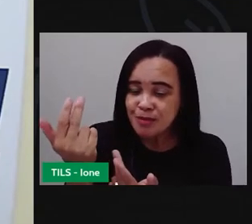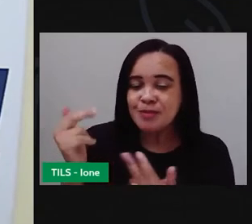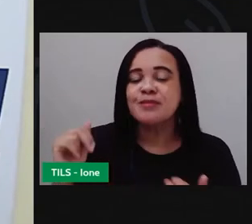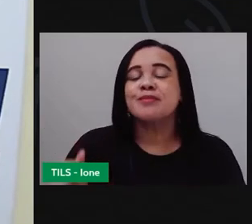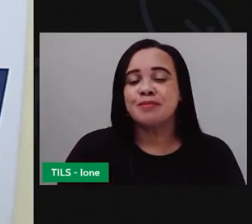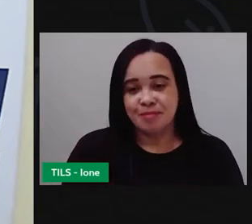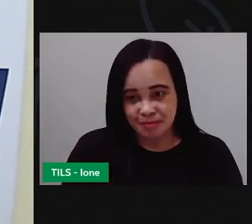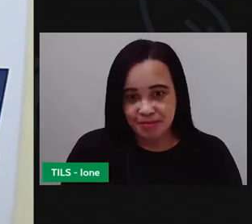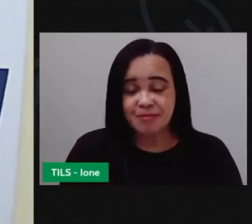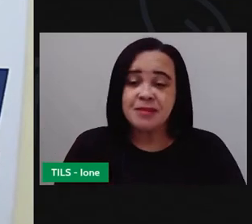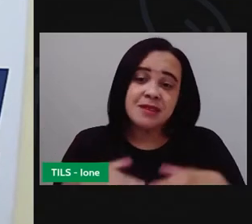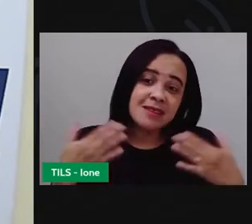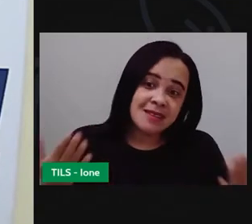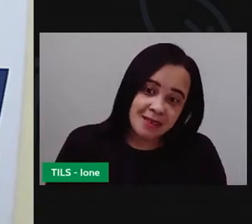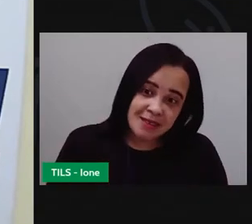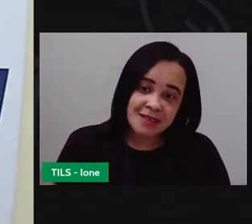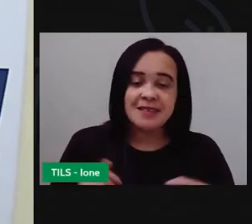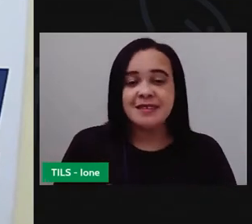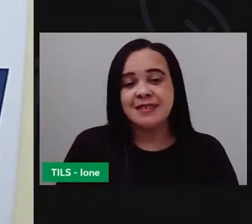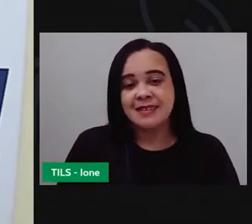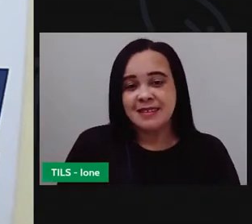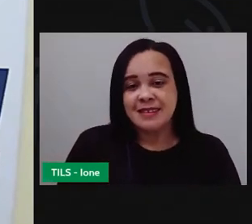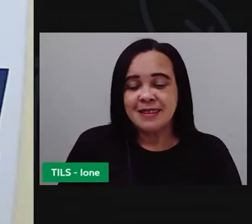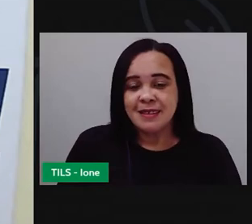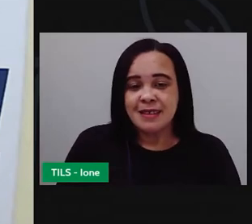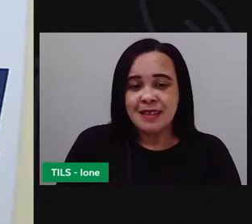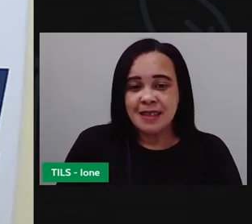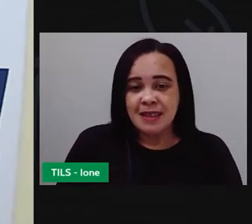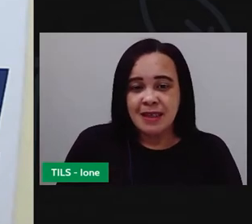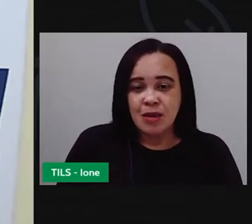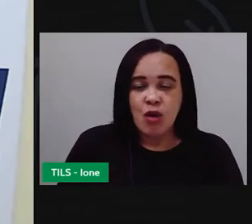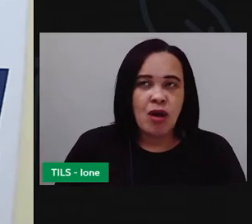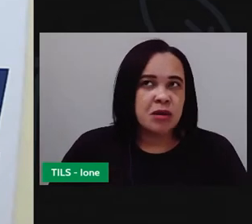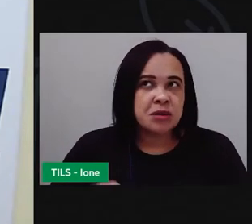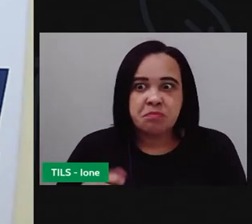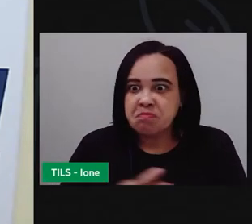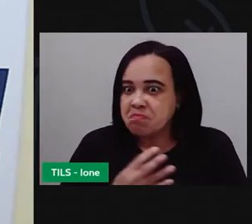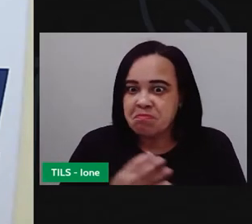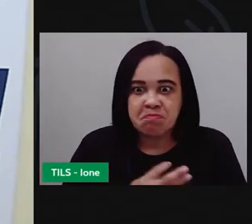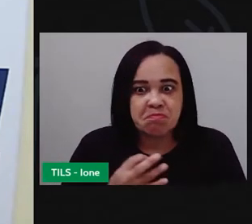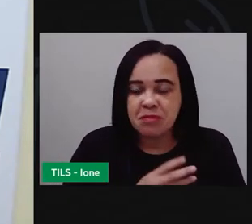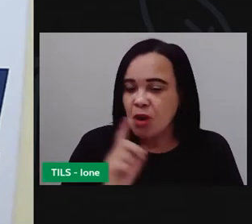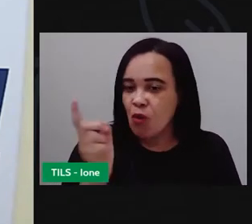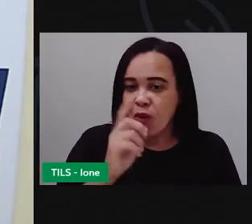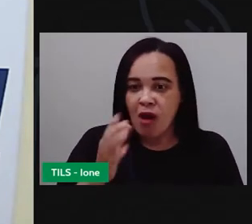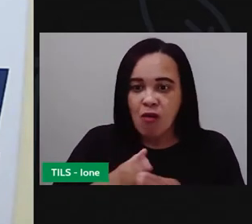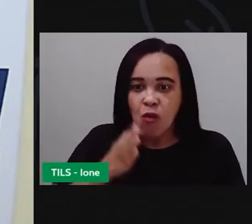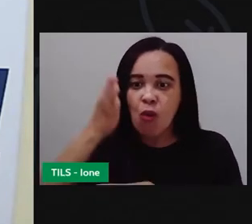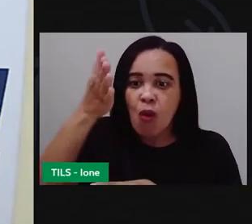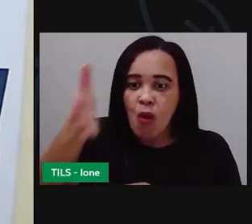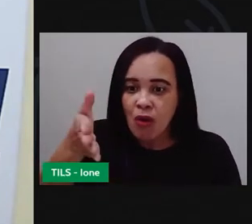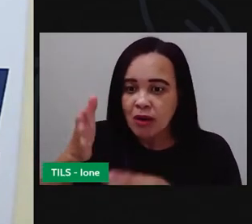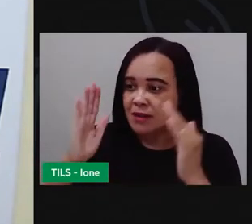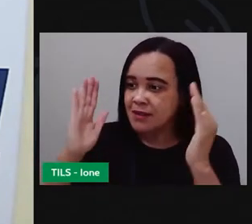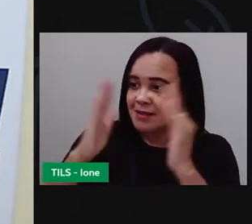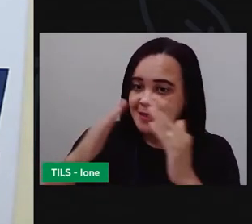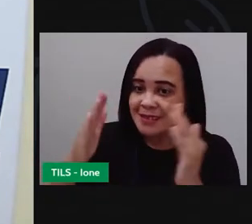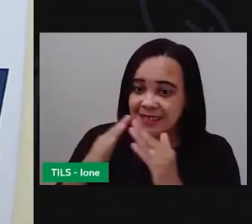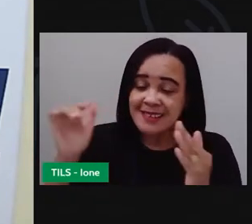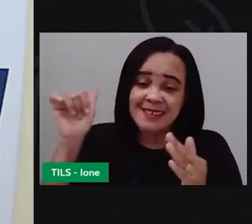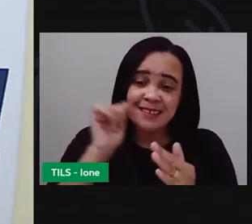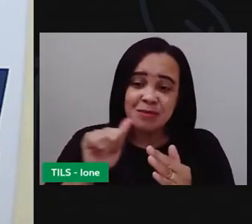E aí, ele não se aguentou. Foi lá na casa da menina